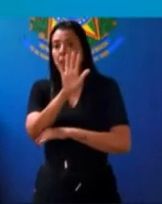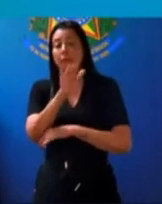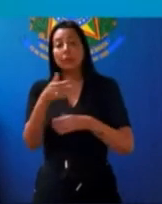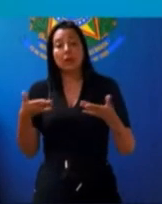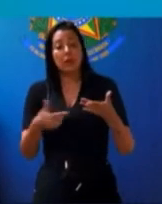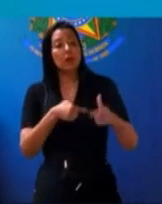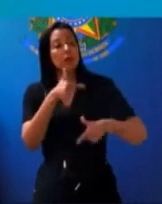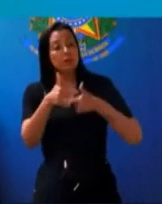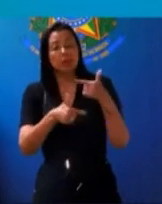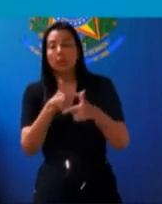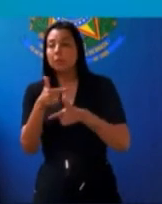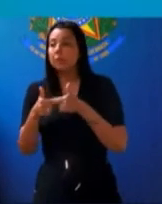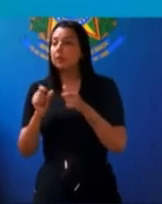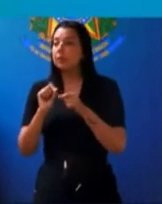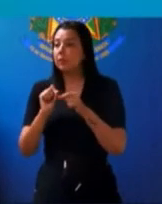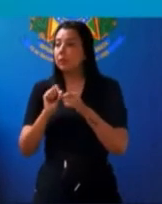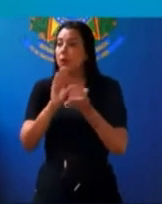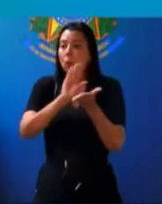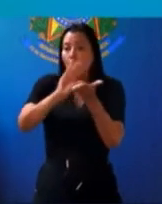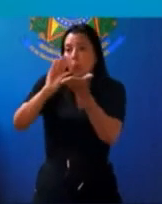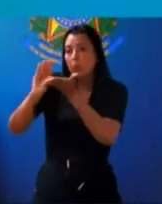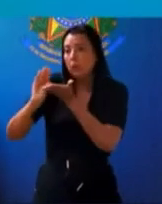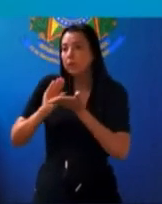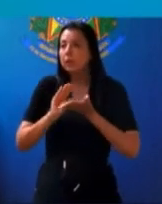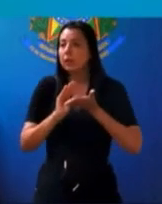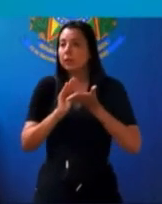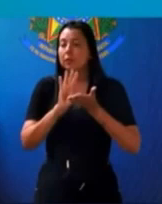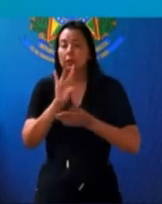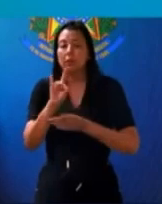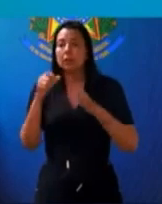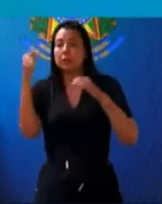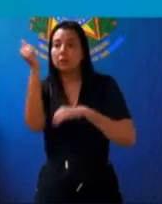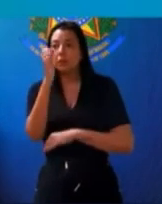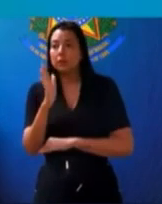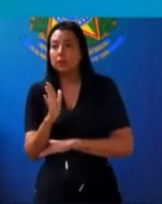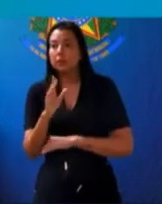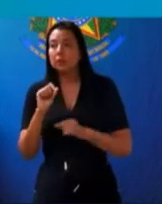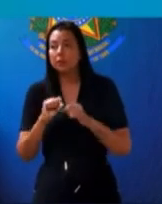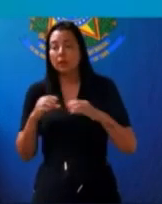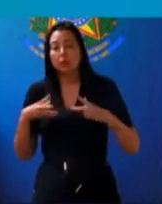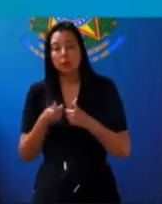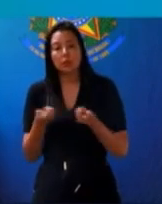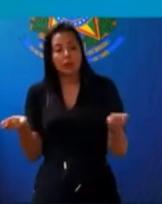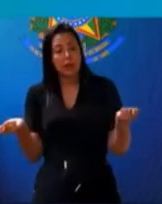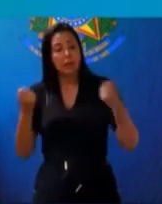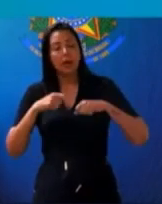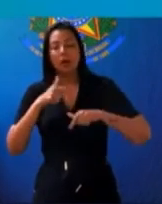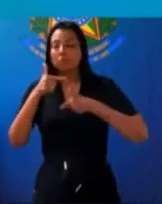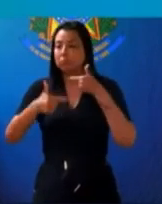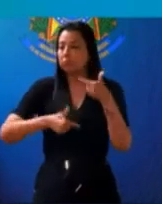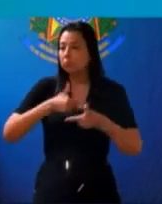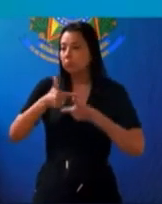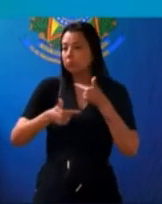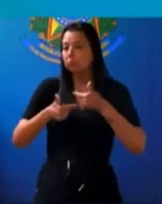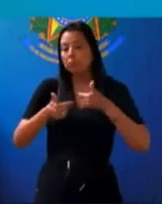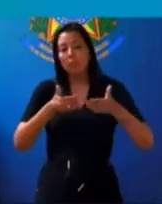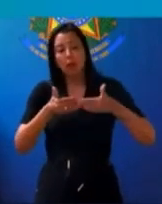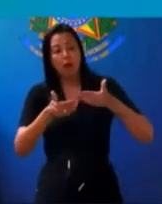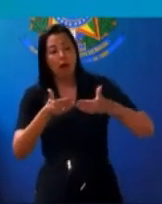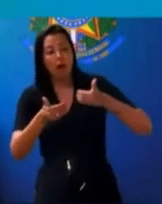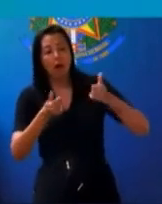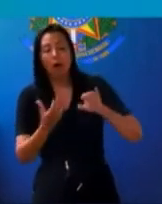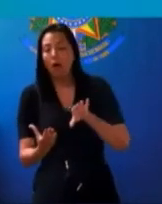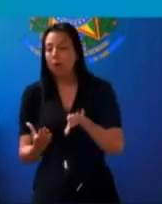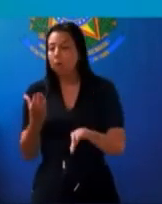Atuaremos para recompor o orçamento da ciência brasileira. Faremos isso com toda a nossa capacidade de trabalho e de articulação com o